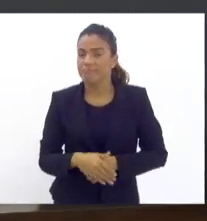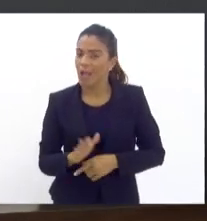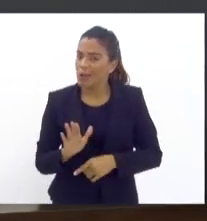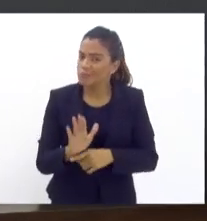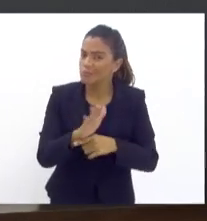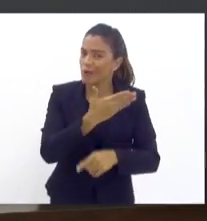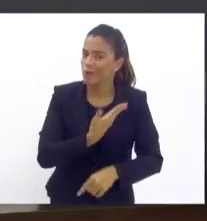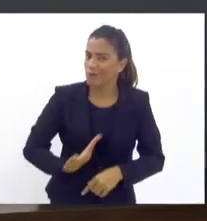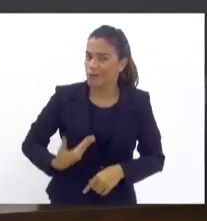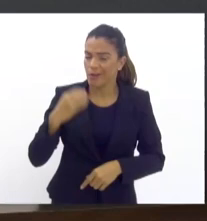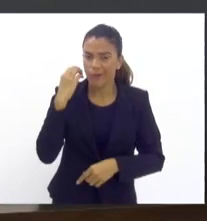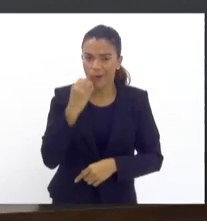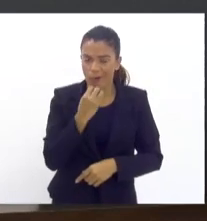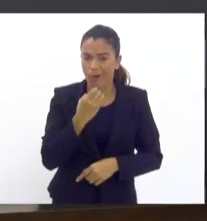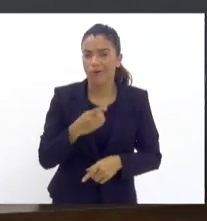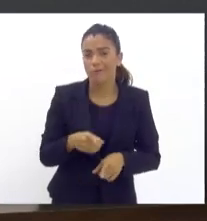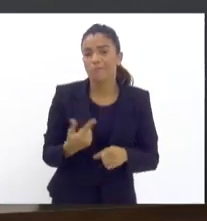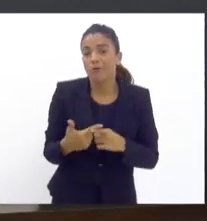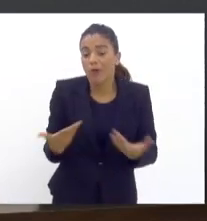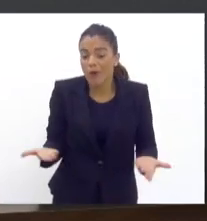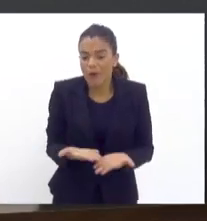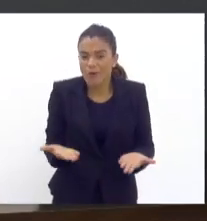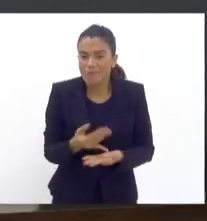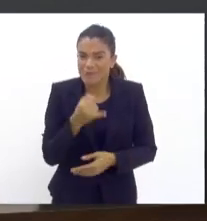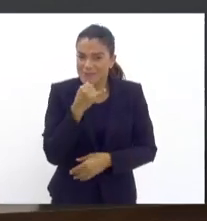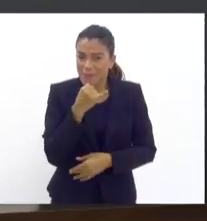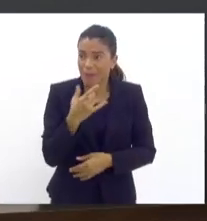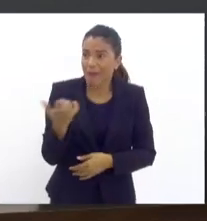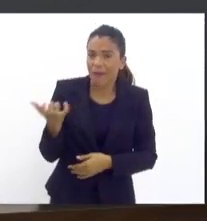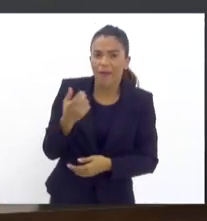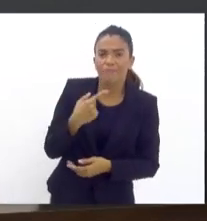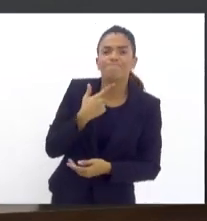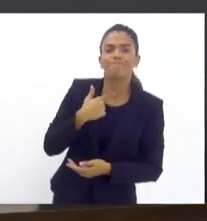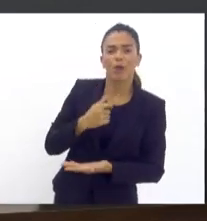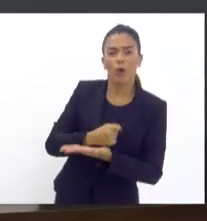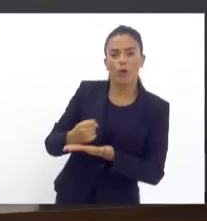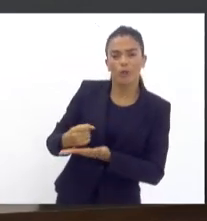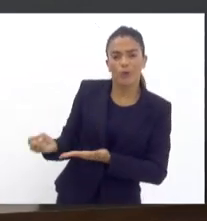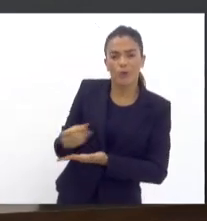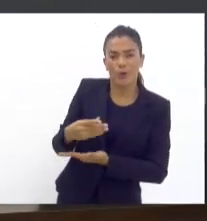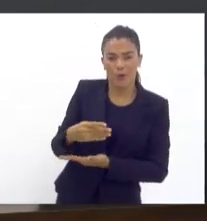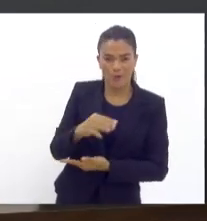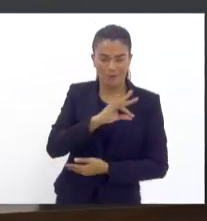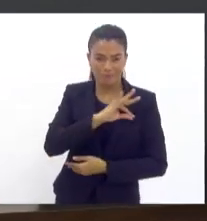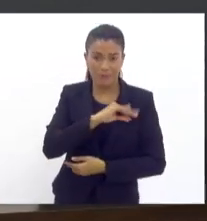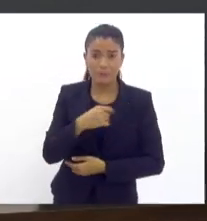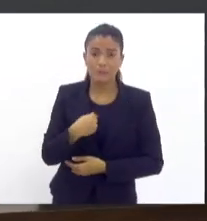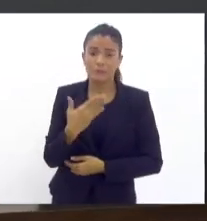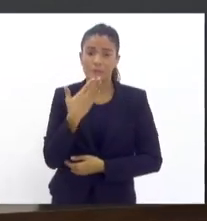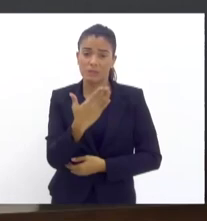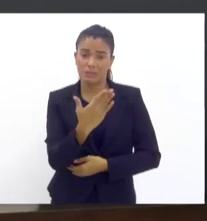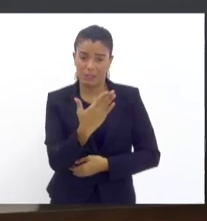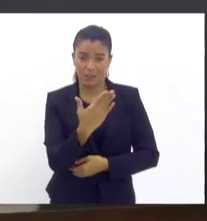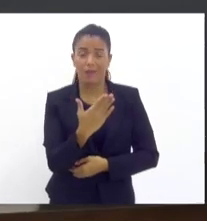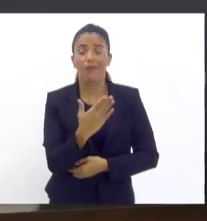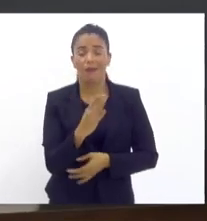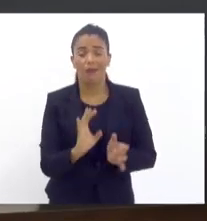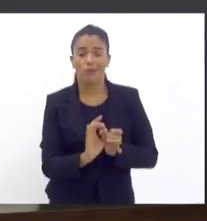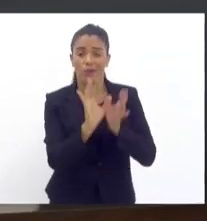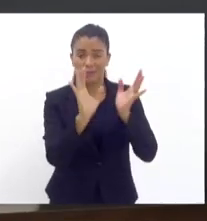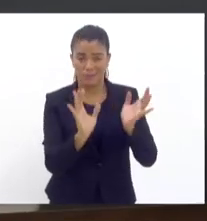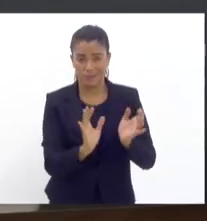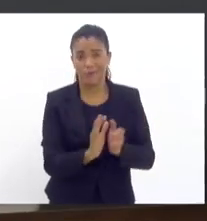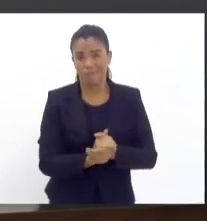o governador nessa questão, porque hoje se ele quiser contratar um novo policial, fazer um concurso, tem que pedir autorização para a Secretaria do